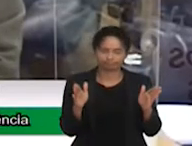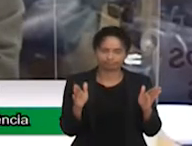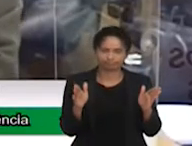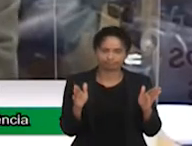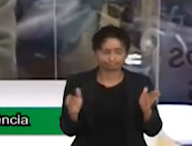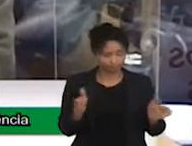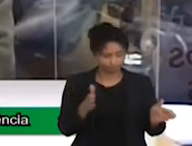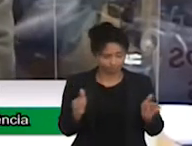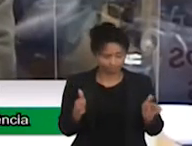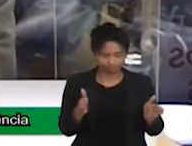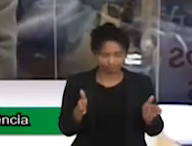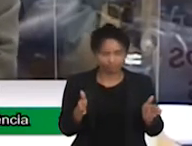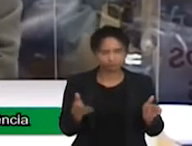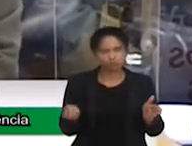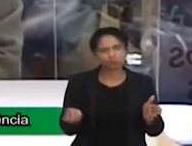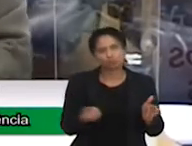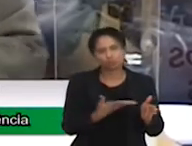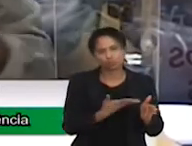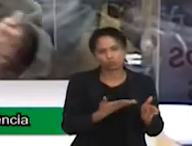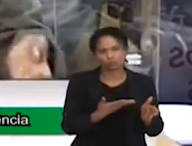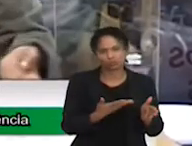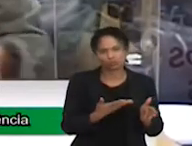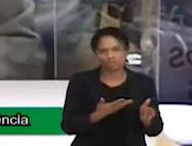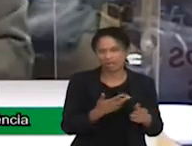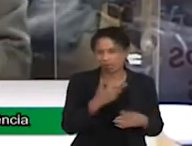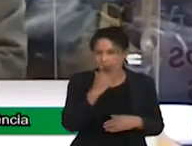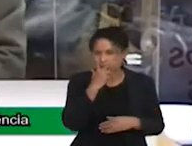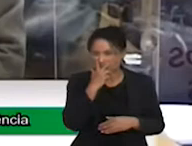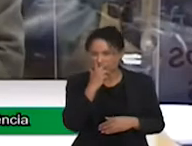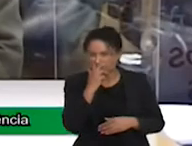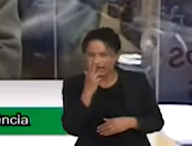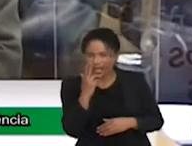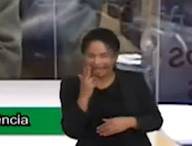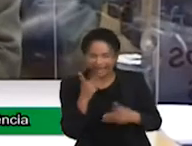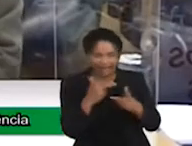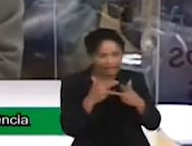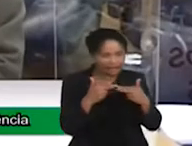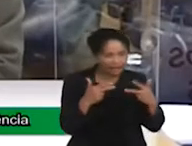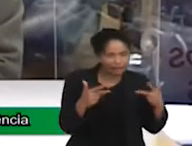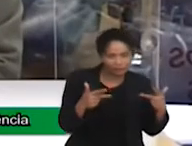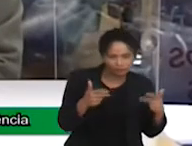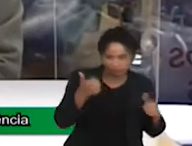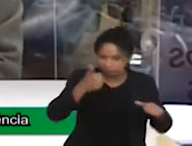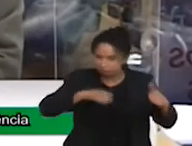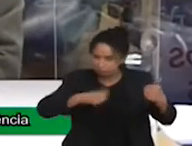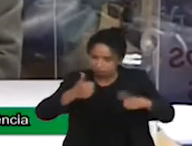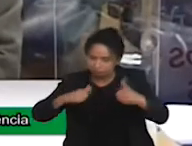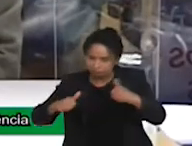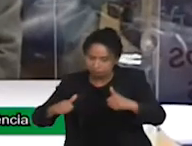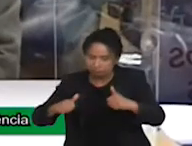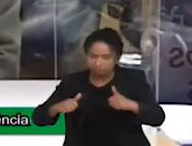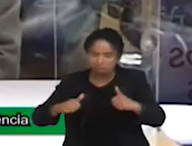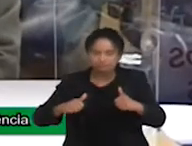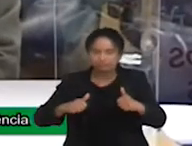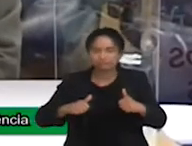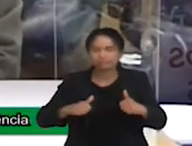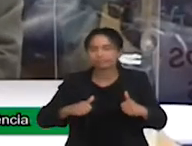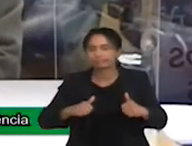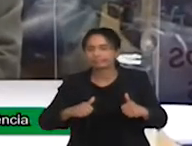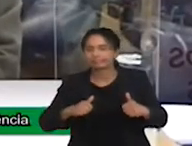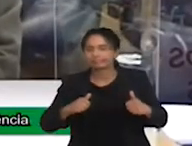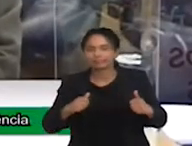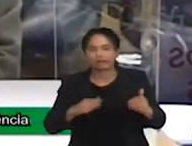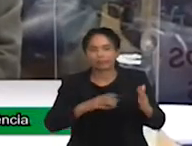não o achismo, nem o partido, nem a política venha prevalecer, mas que a ciência,